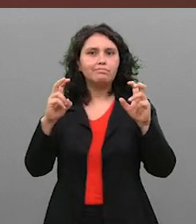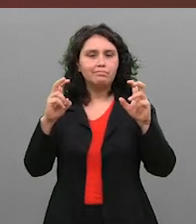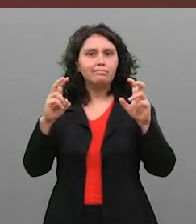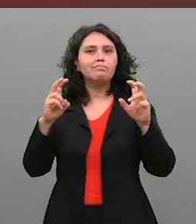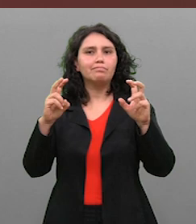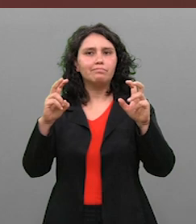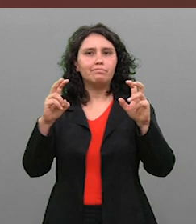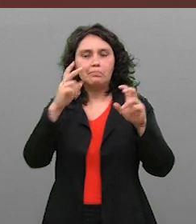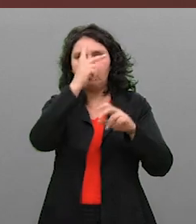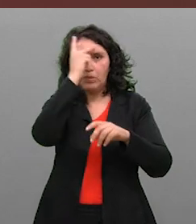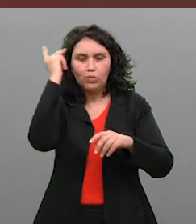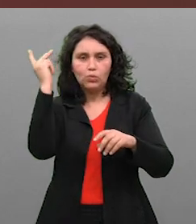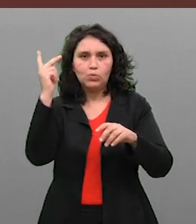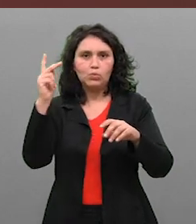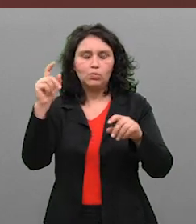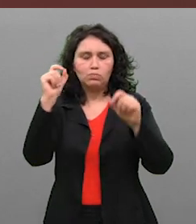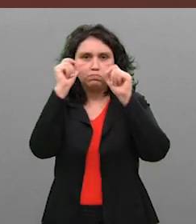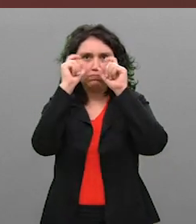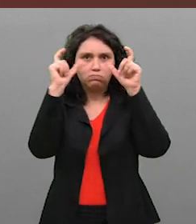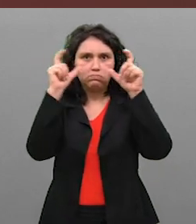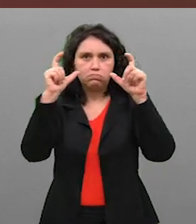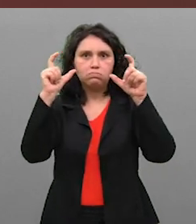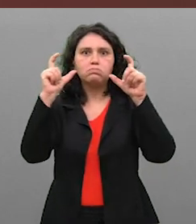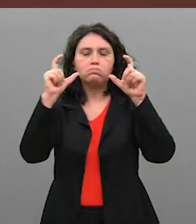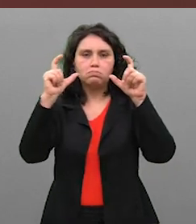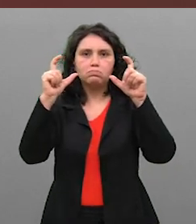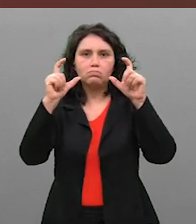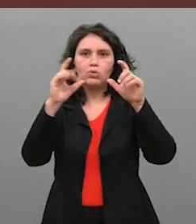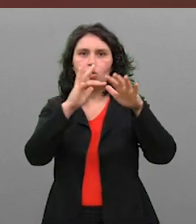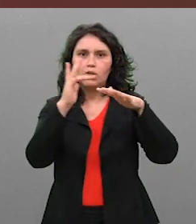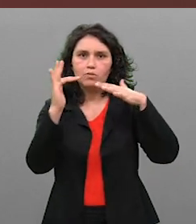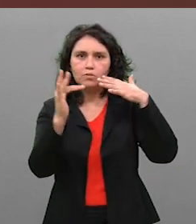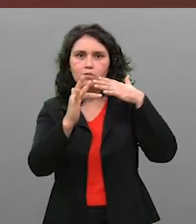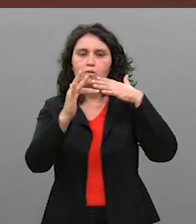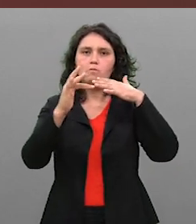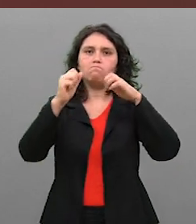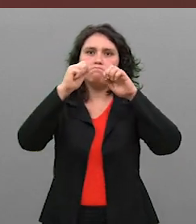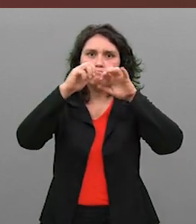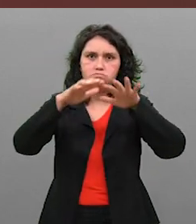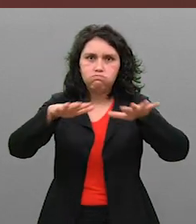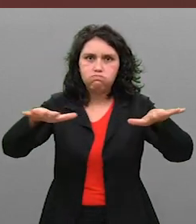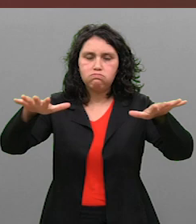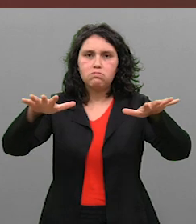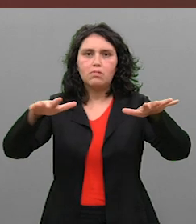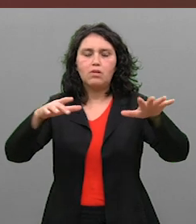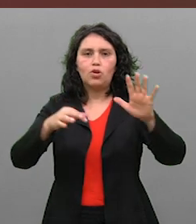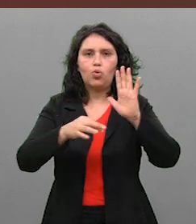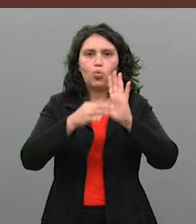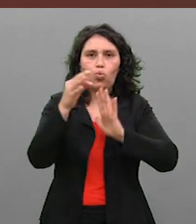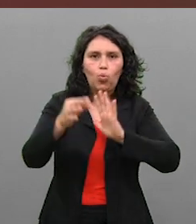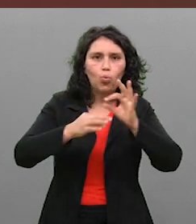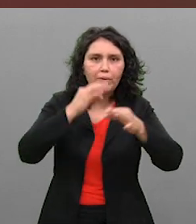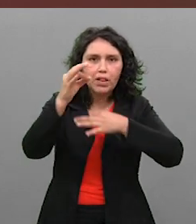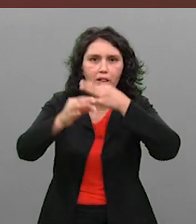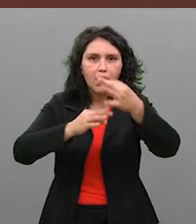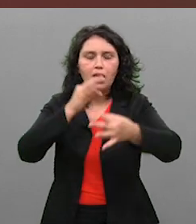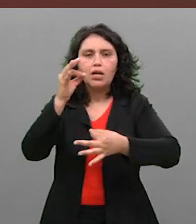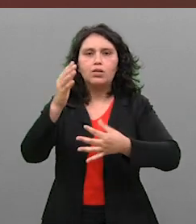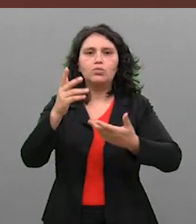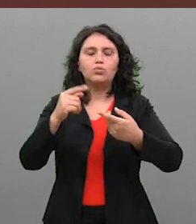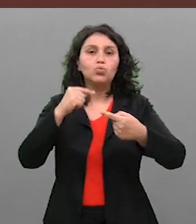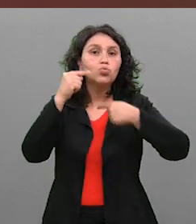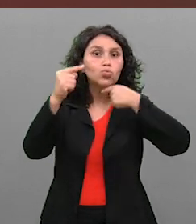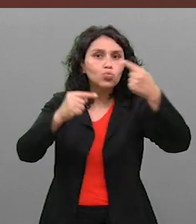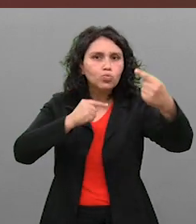está chamando a atenção, que está muito em alta, muitos comentários, muitas dúvidas. E eu já começo te